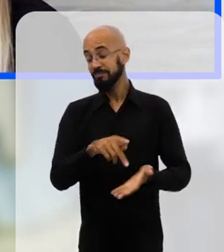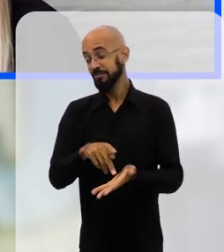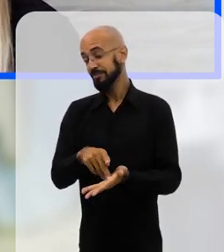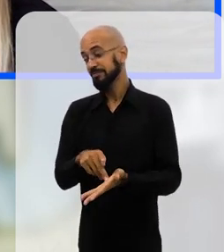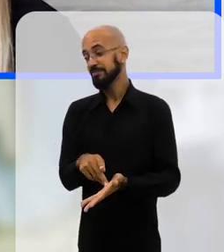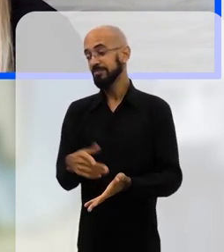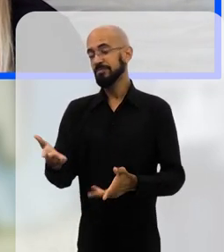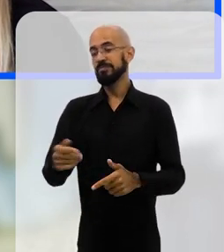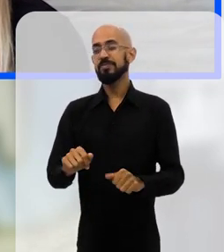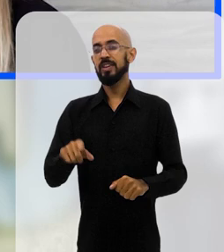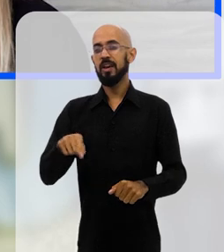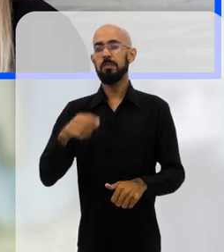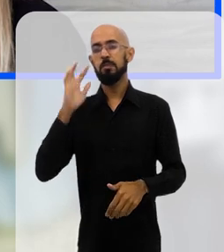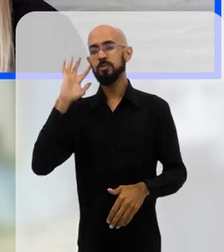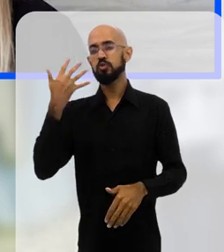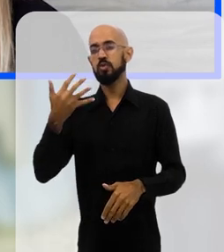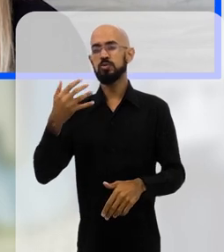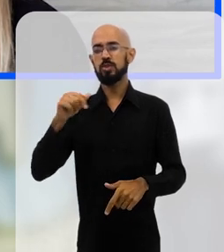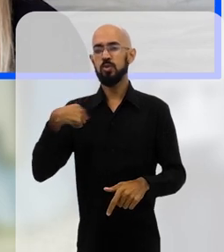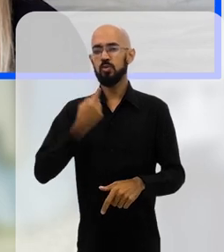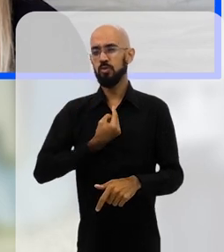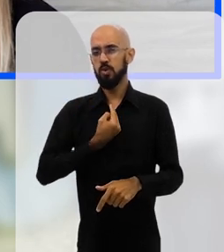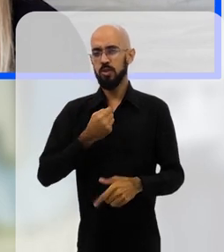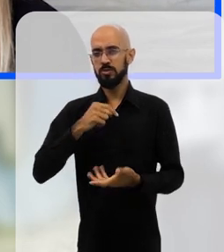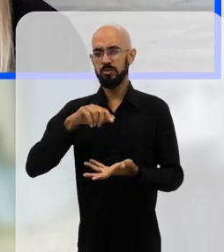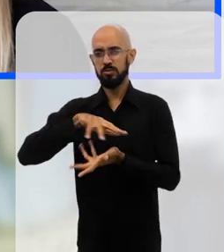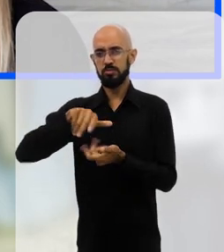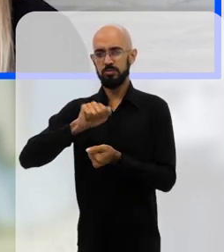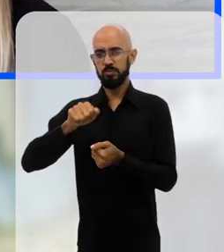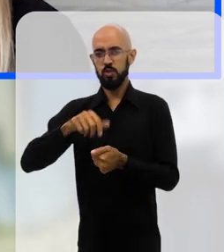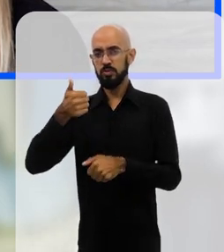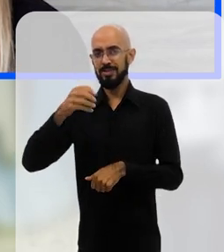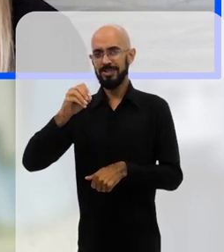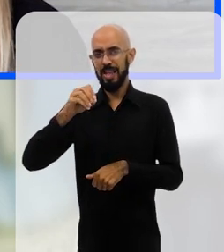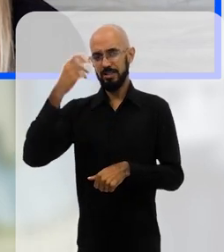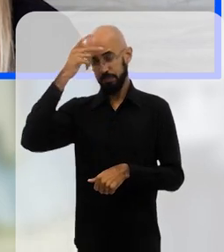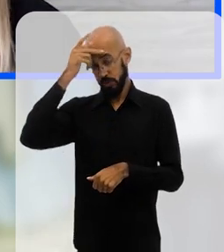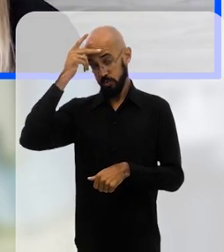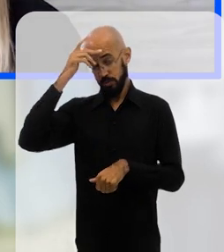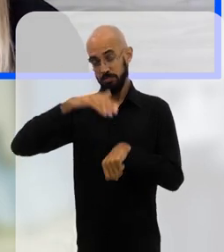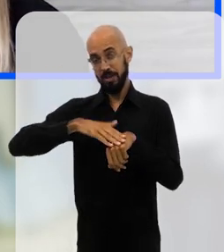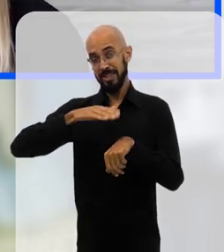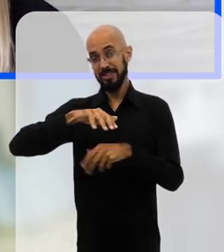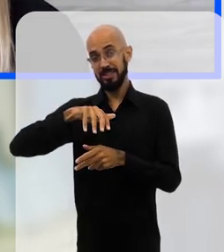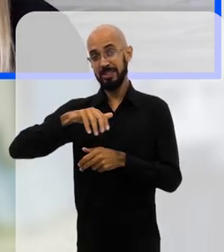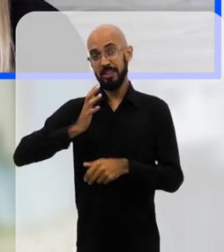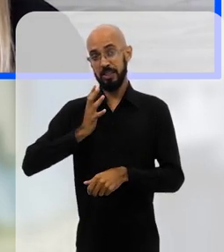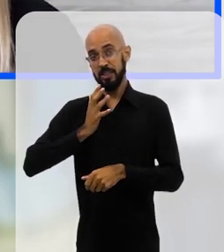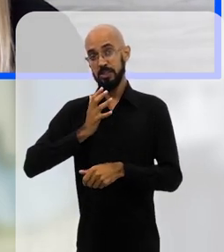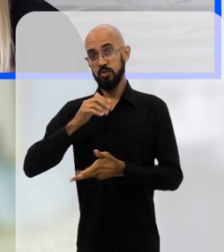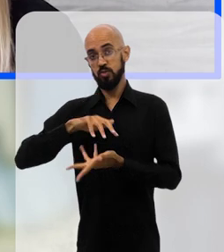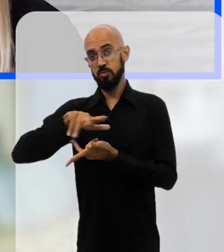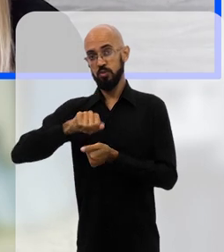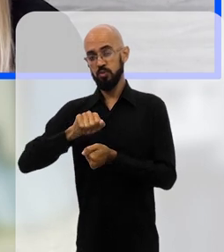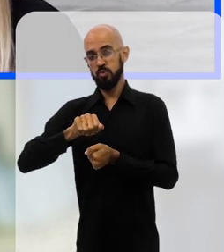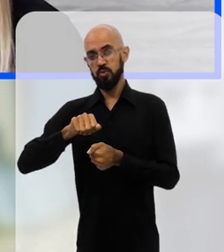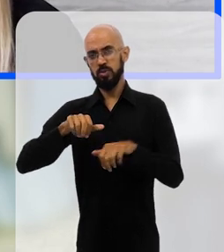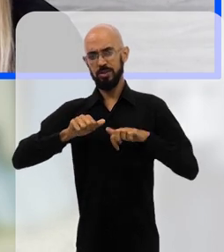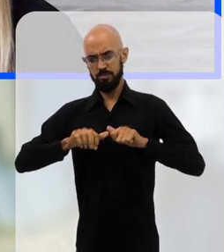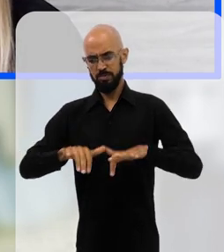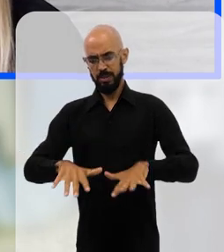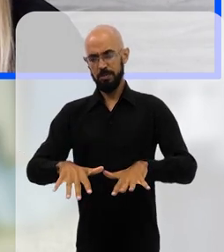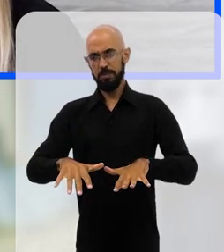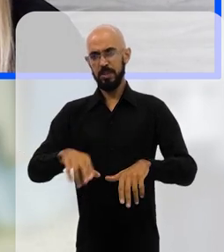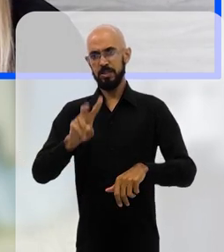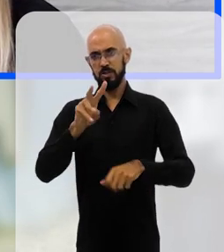exemplo, para dar uma medida, né, do mundo que a gente está tratando. Os 10 homens mais ricos do mundo, durante o período da